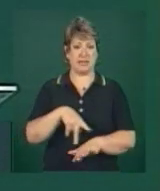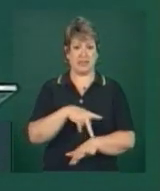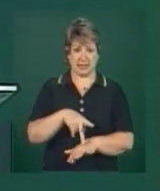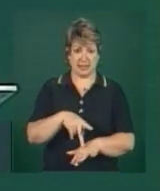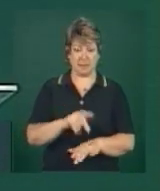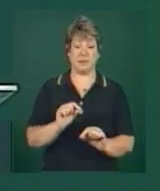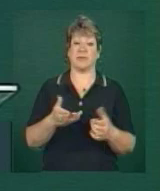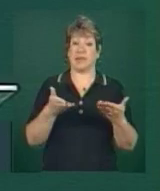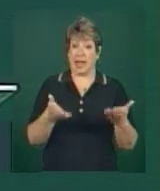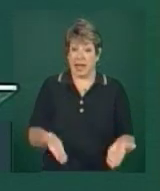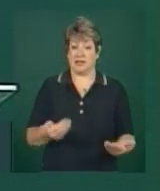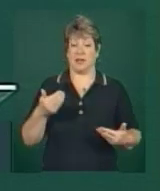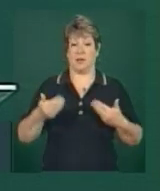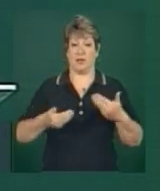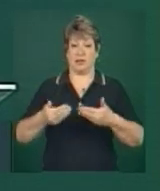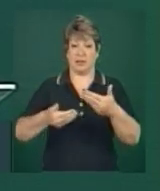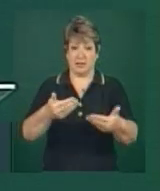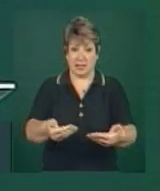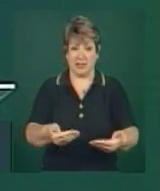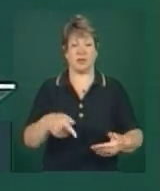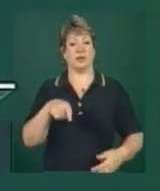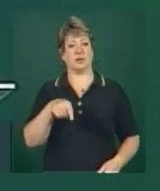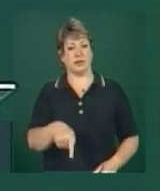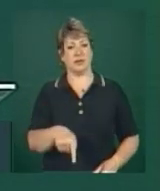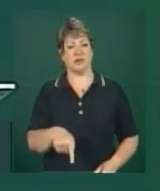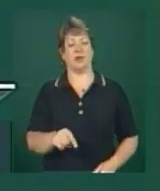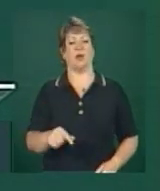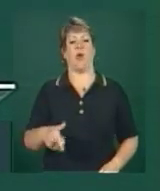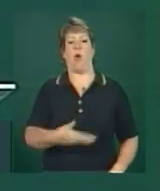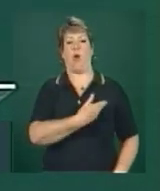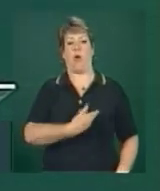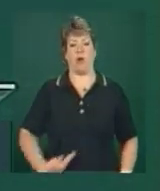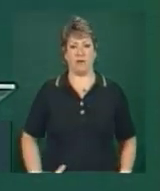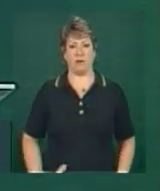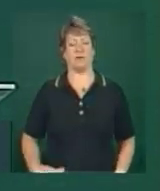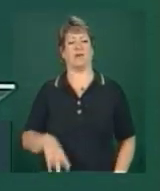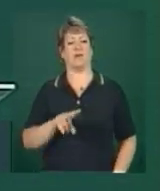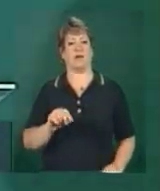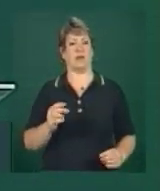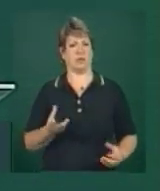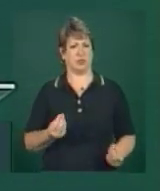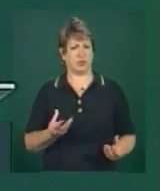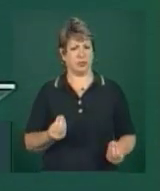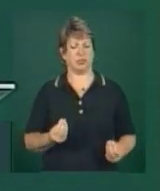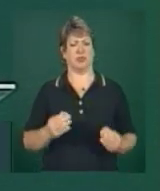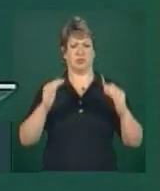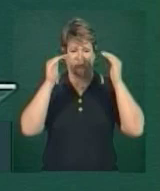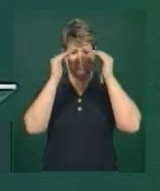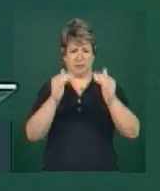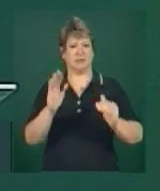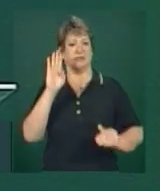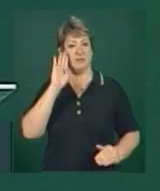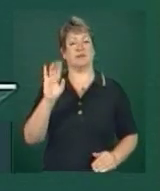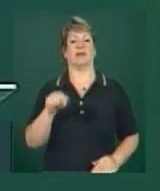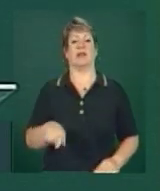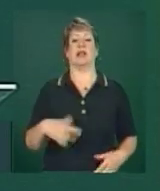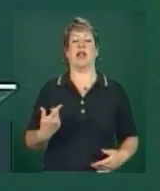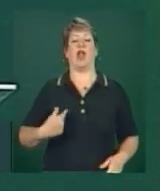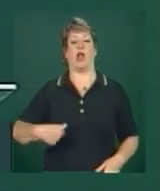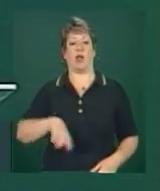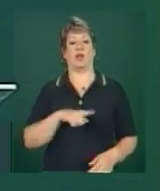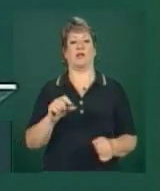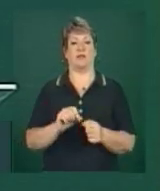Esse processo é um processo que o governo dá imensa ênfase e por isso nós estamos